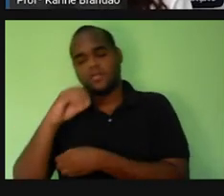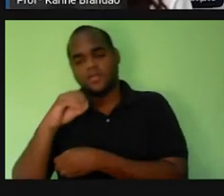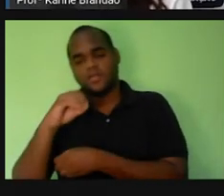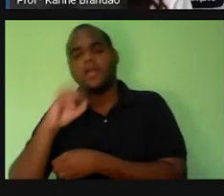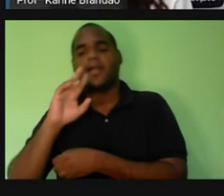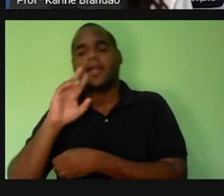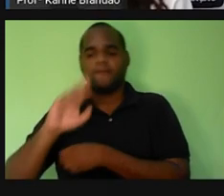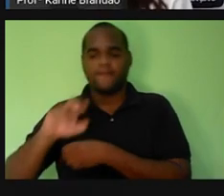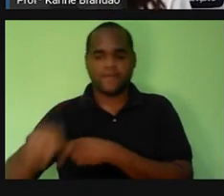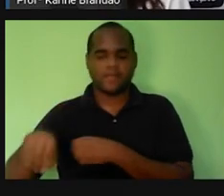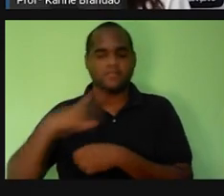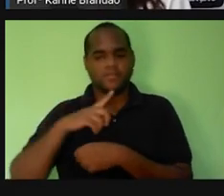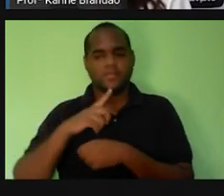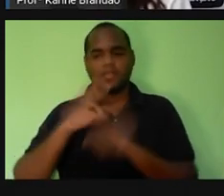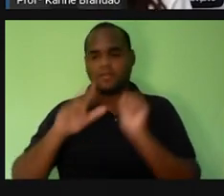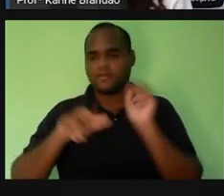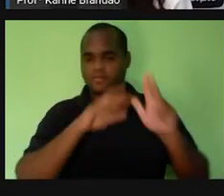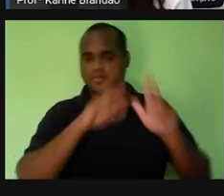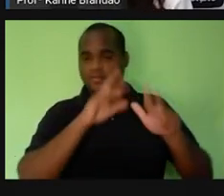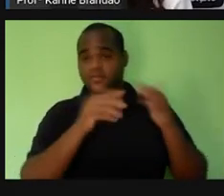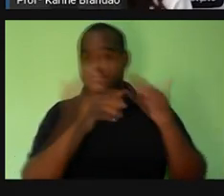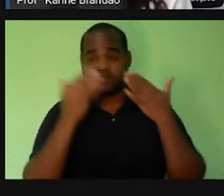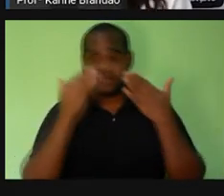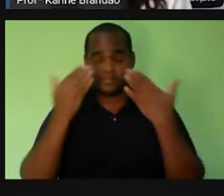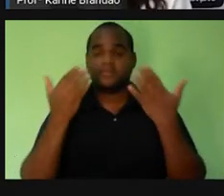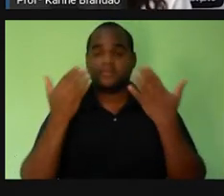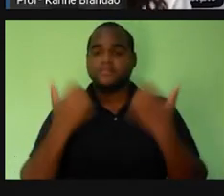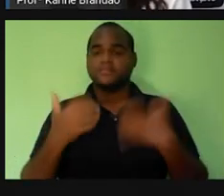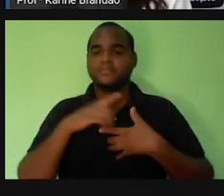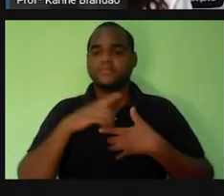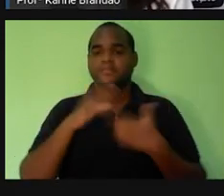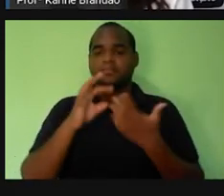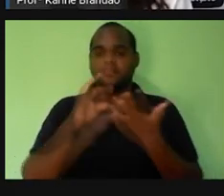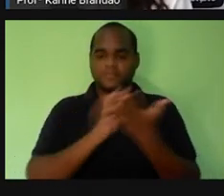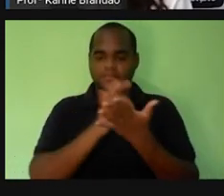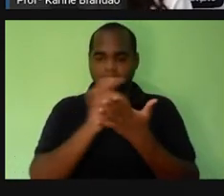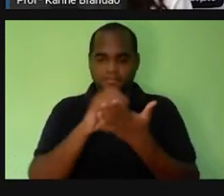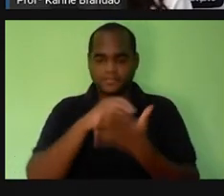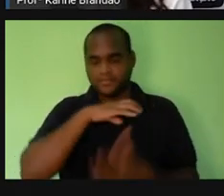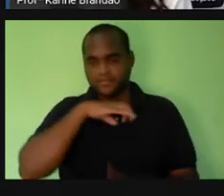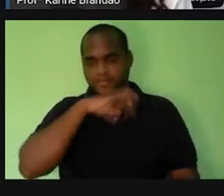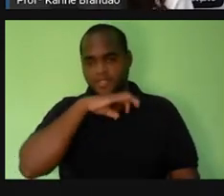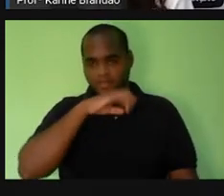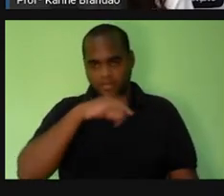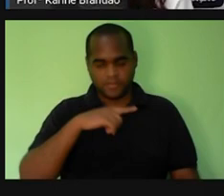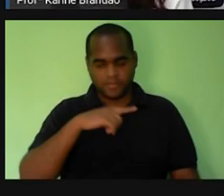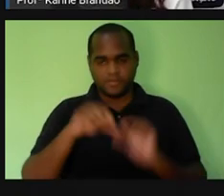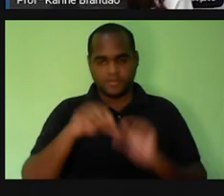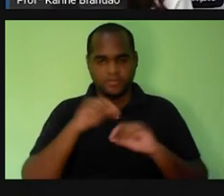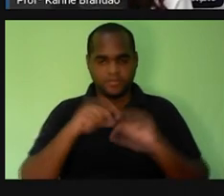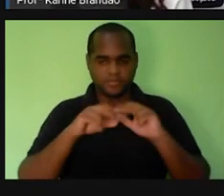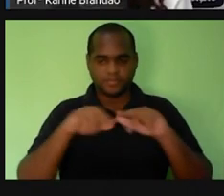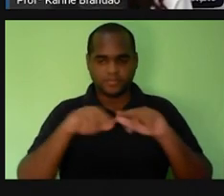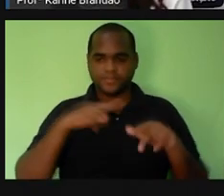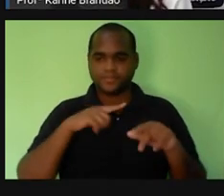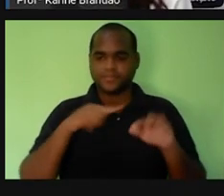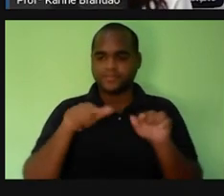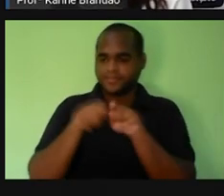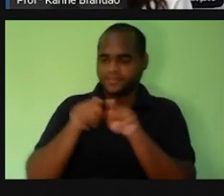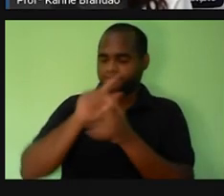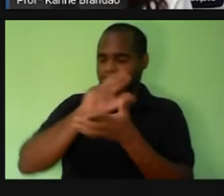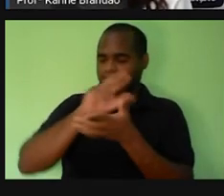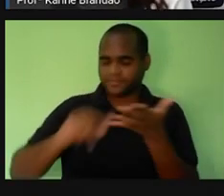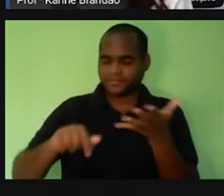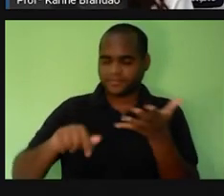diferente, por exemplo, dessa representação aqui de uma célula animal, que já vai ter núcleo, que tem diversas organelas,